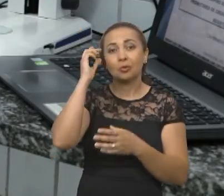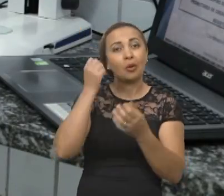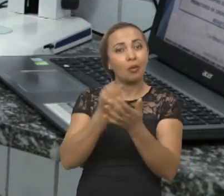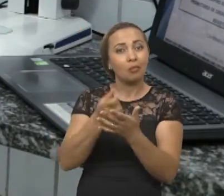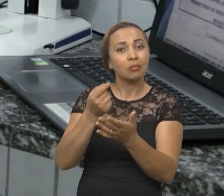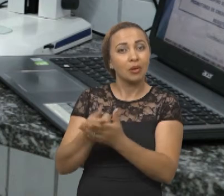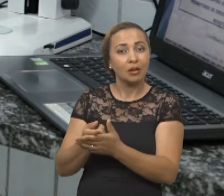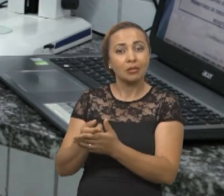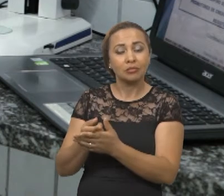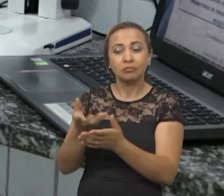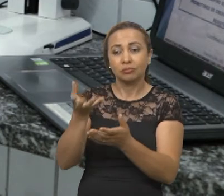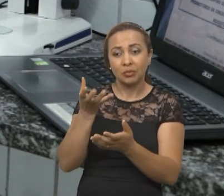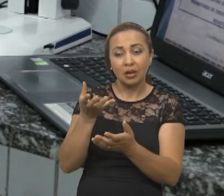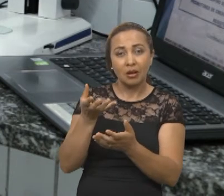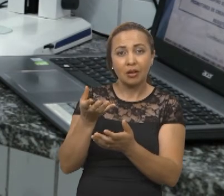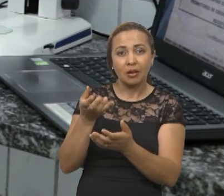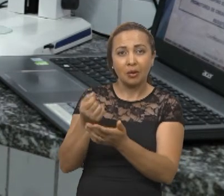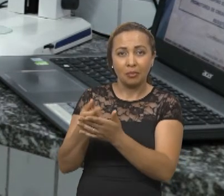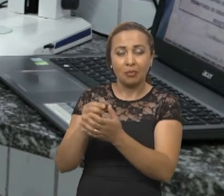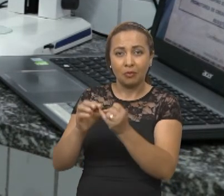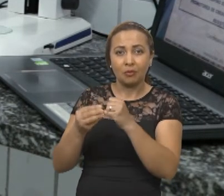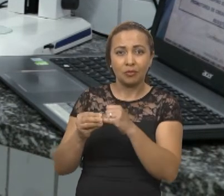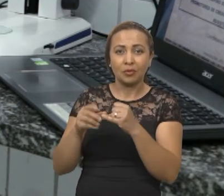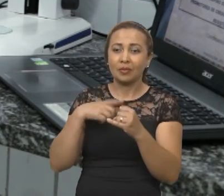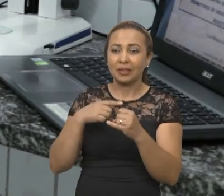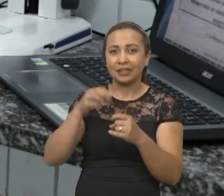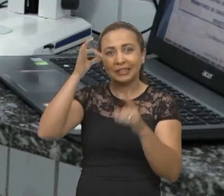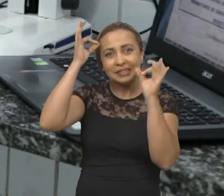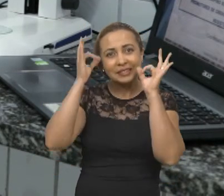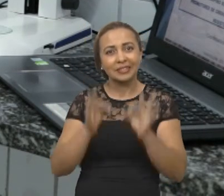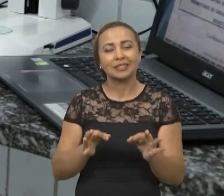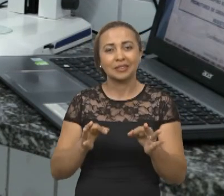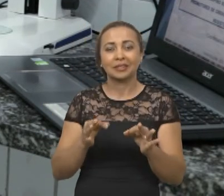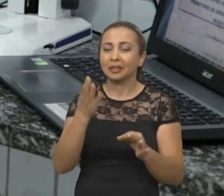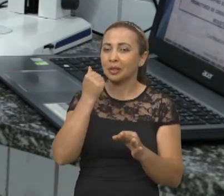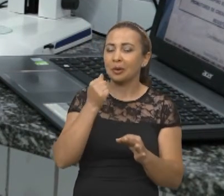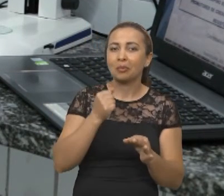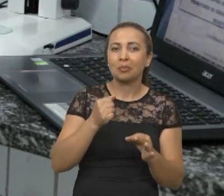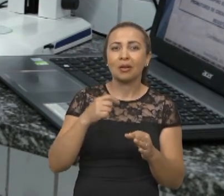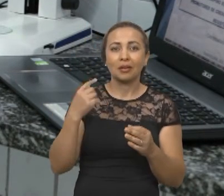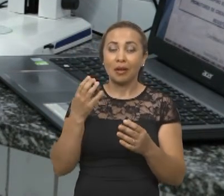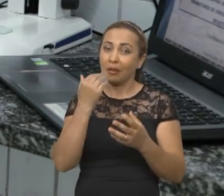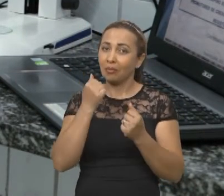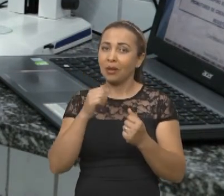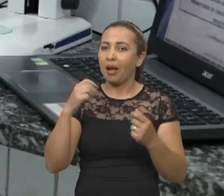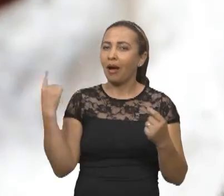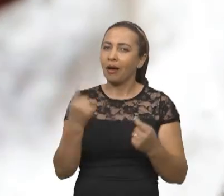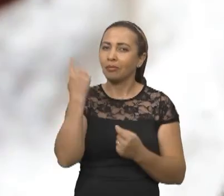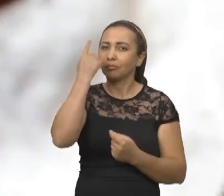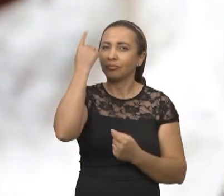que irão adquirir esse alimento eles vão ter a certeza de que estão consumindo alimento de alta qualidade